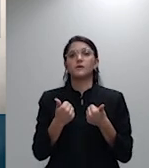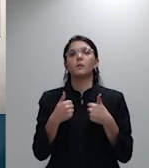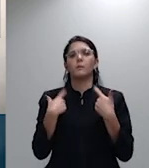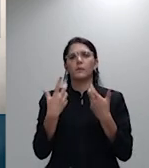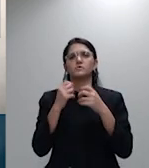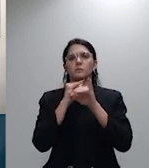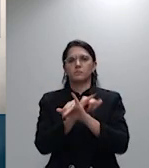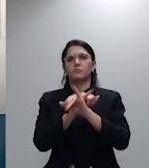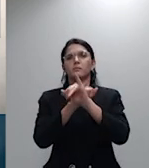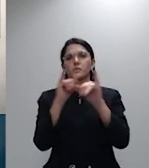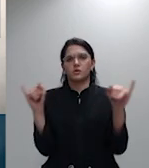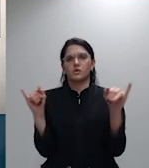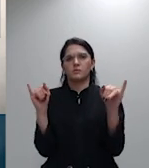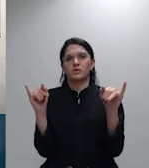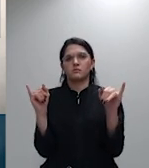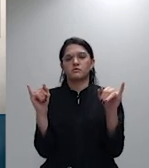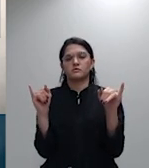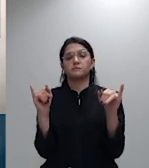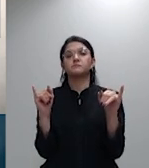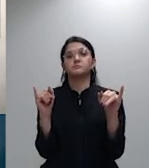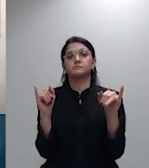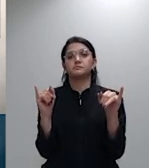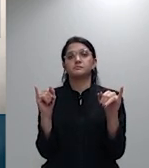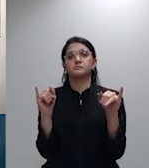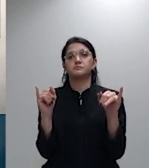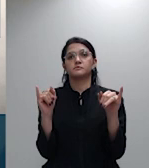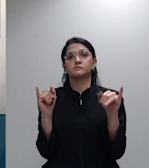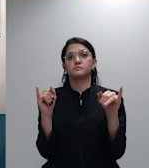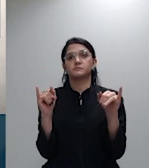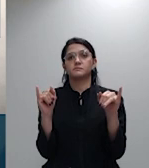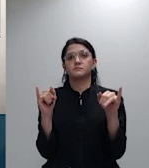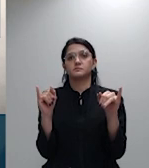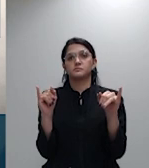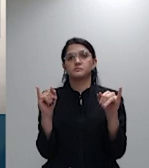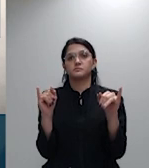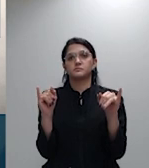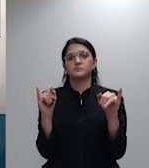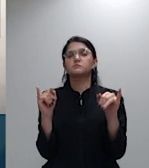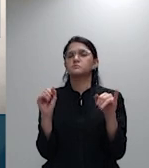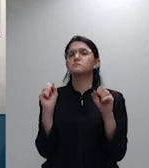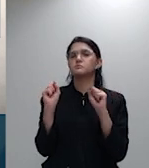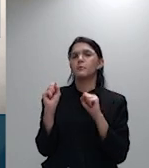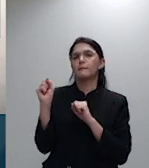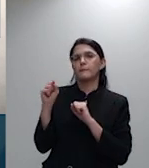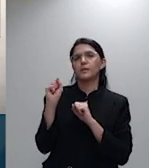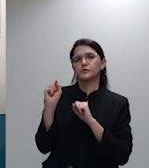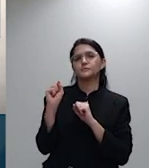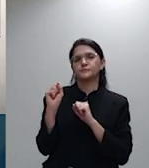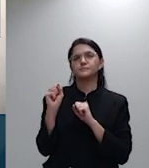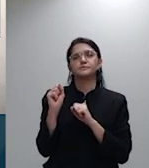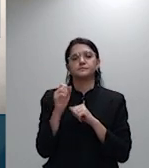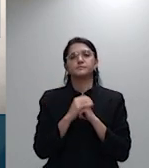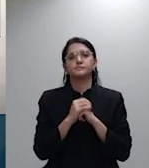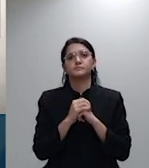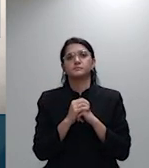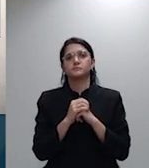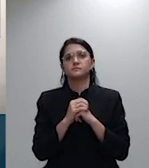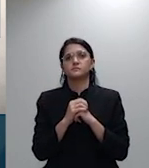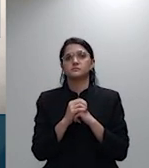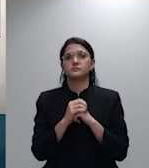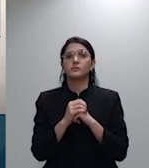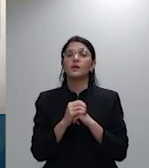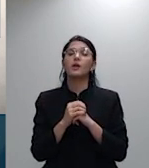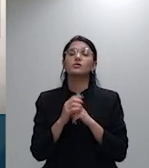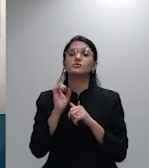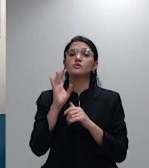para acho que pode acho depois ficando só com as teses que depois depende da evolução para se